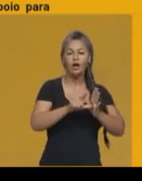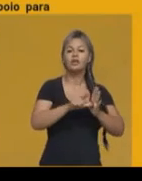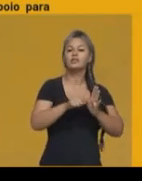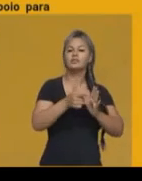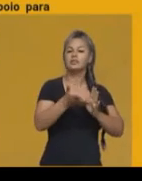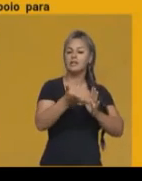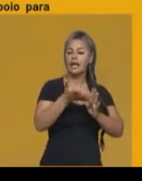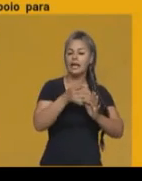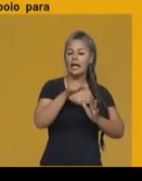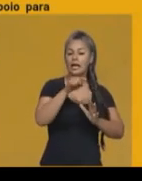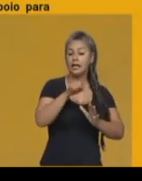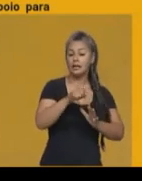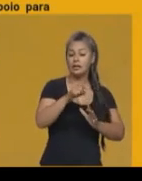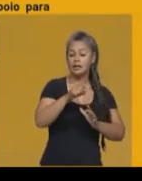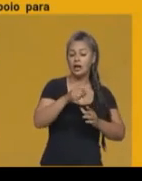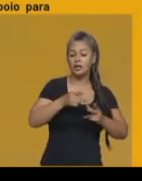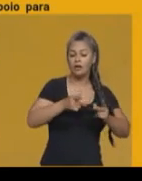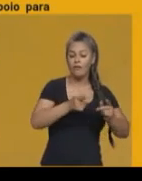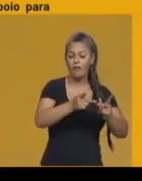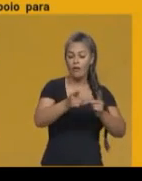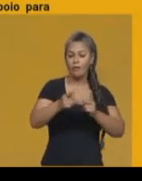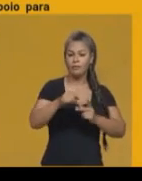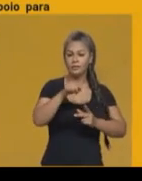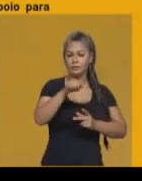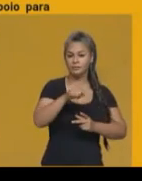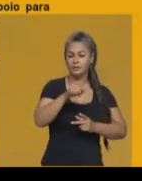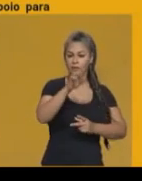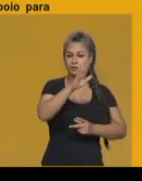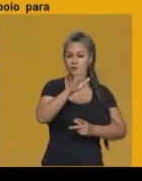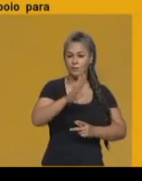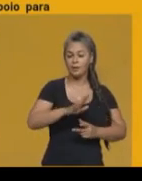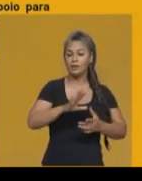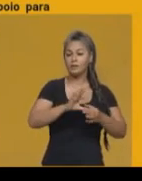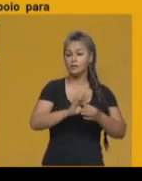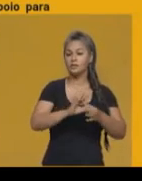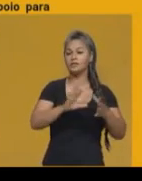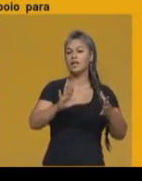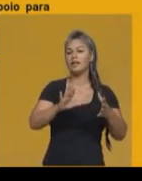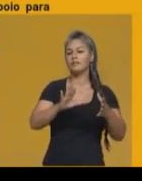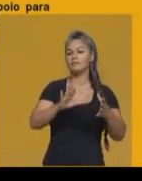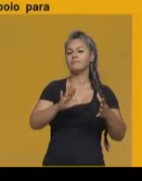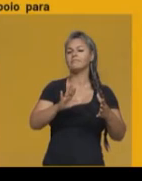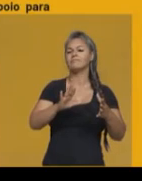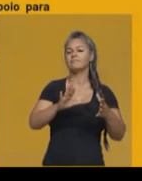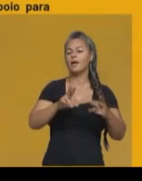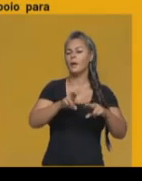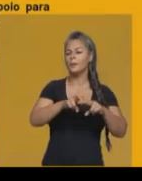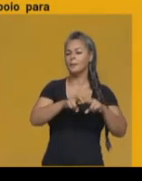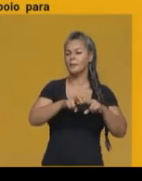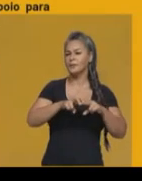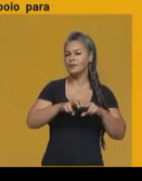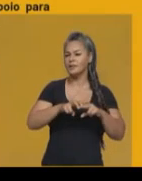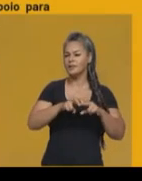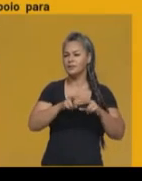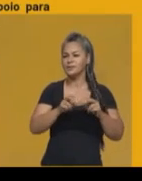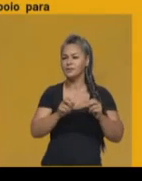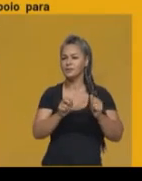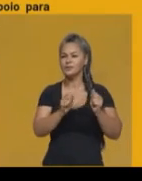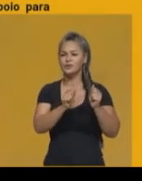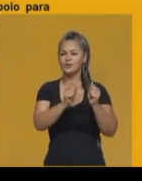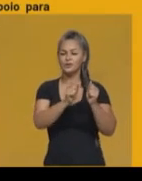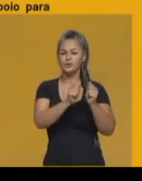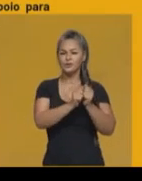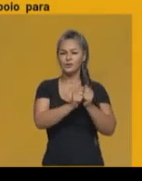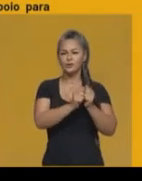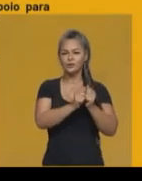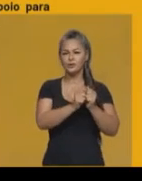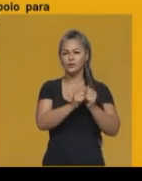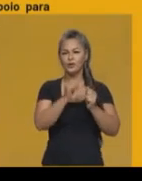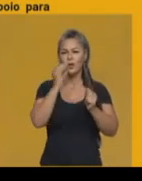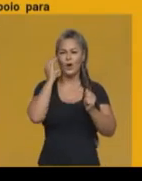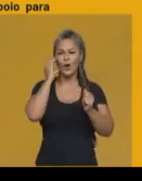isso, aliaram-se a Dom Pedro dando a ele todo apoio para desobedecer às ordens que chegavam de